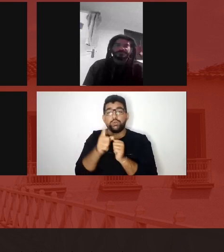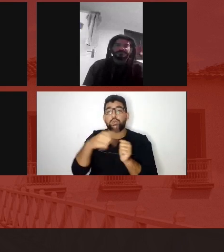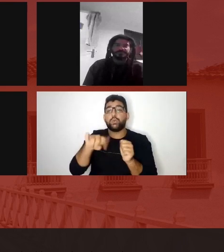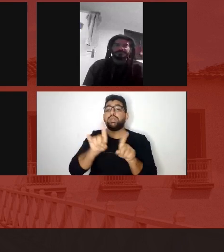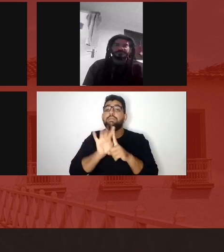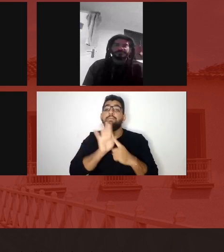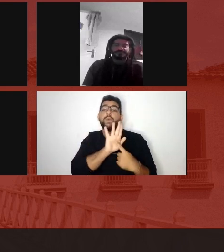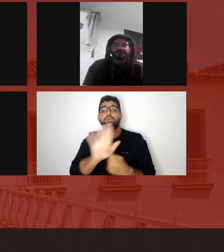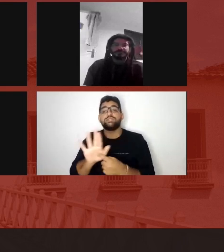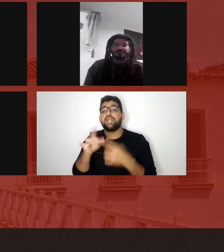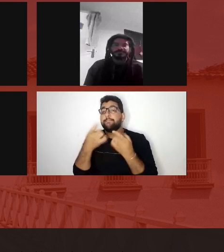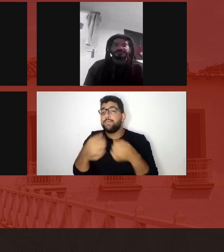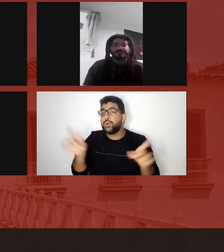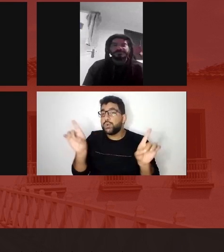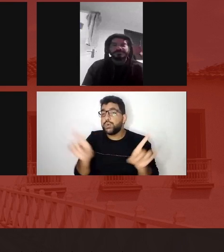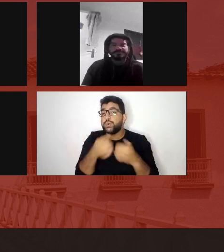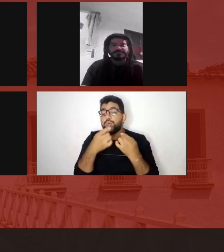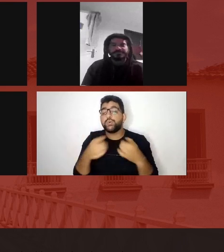a gente vai ver,